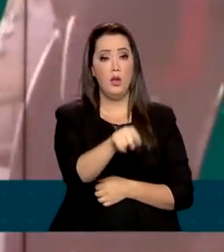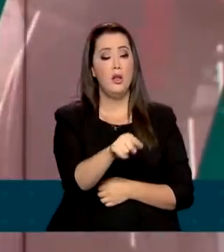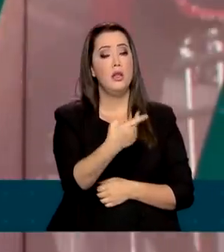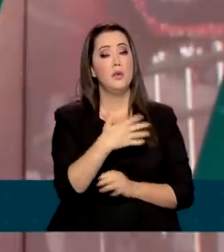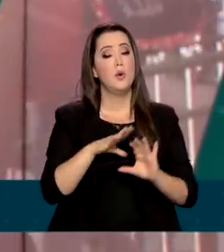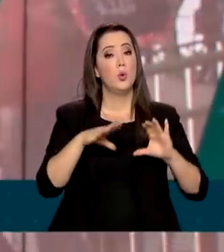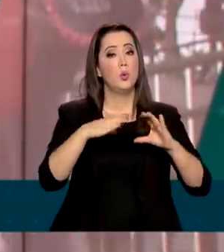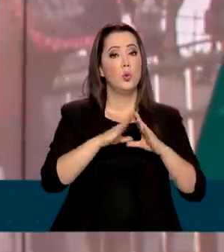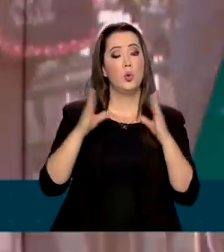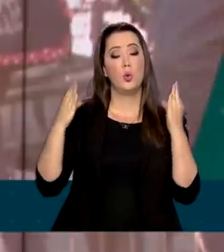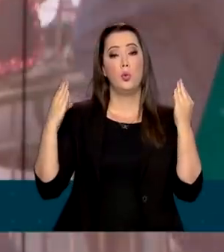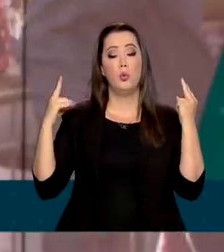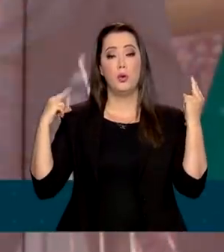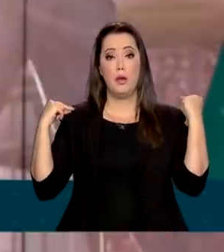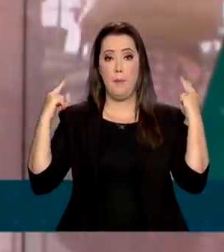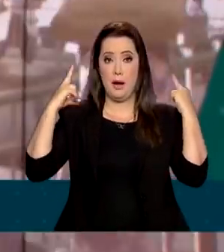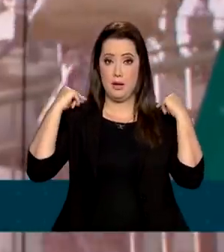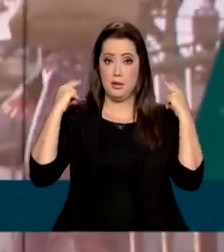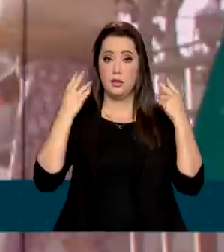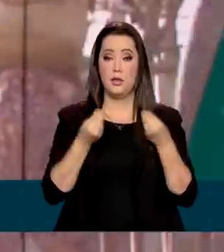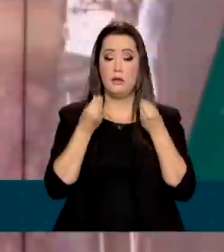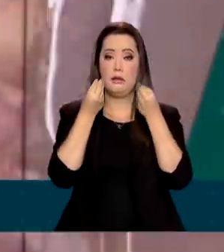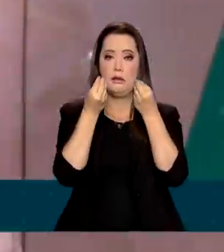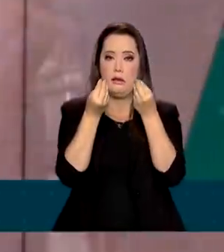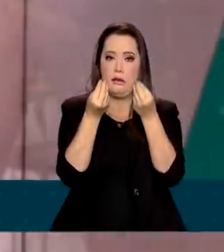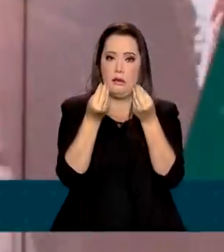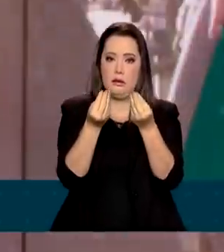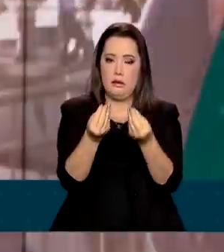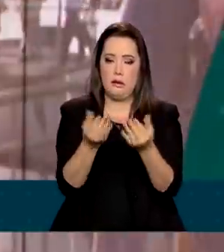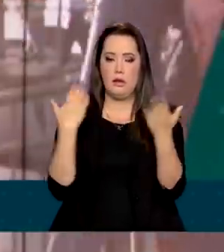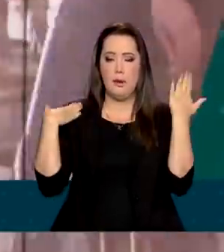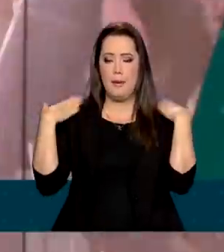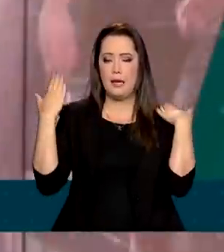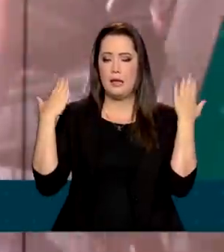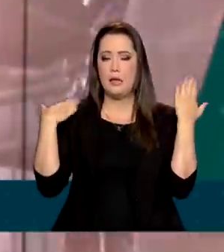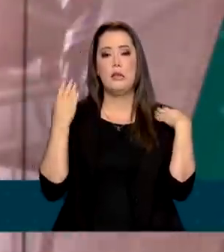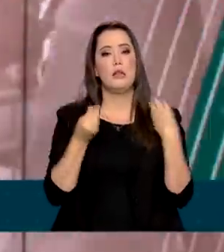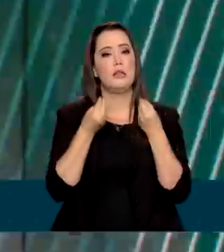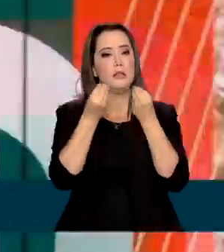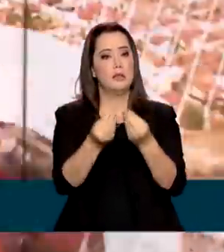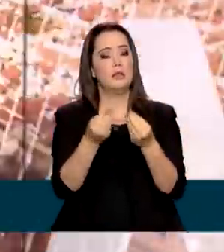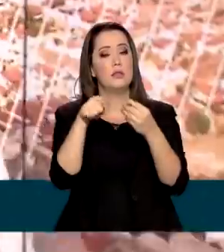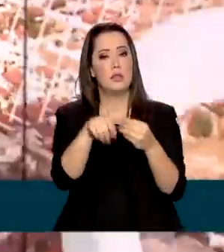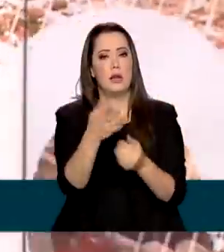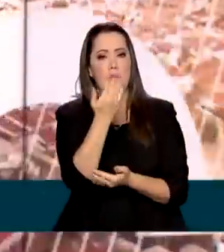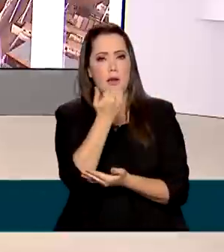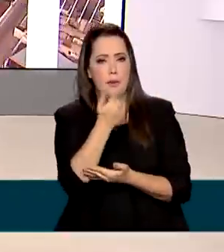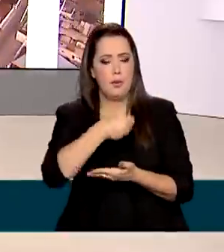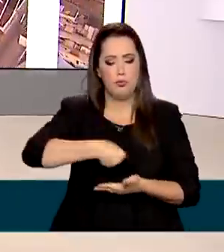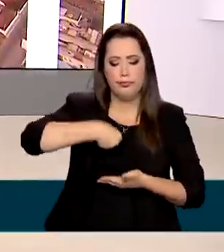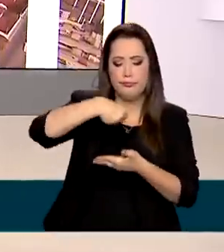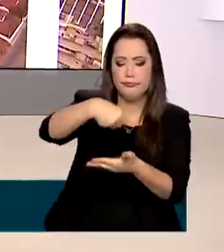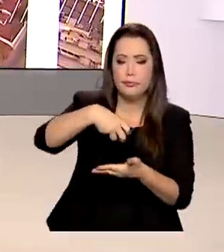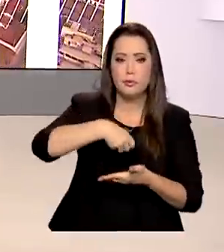marmitas, fardos de água e mantimentos para famílias em Vila Cachoeira, distrito de Ilhéus.